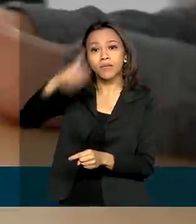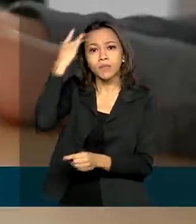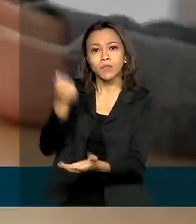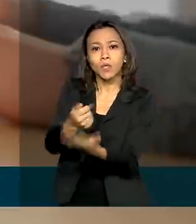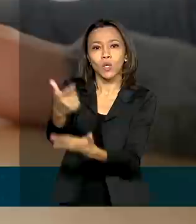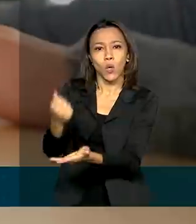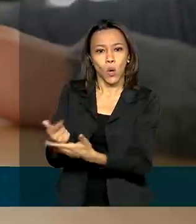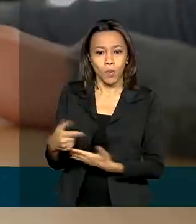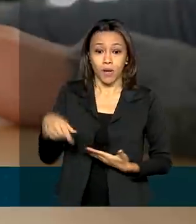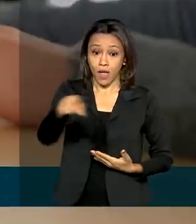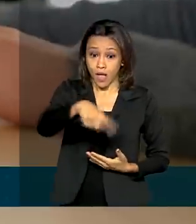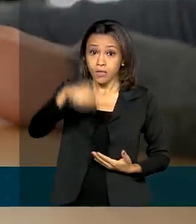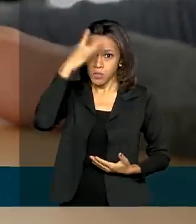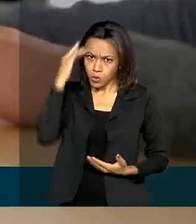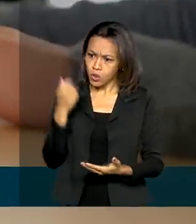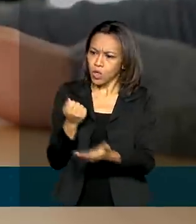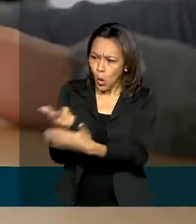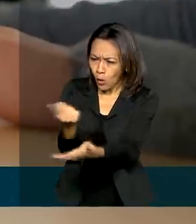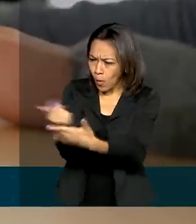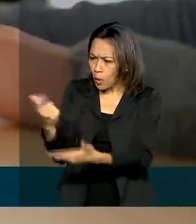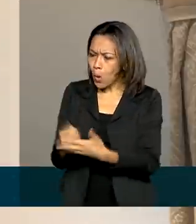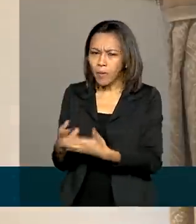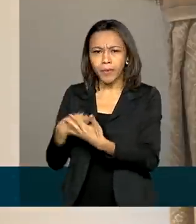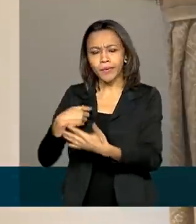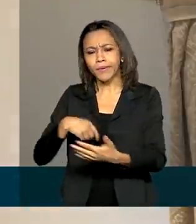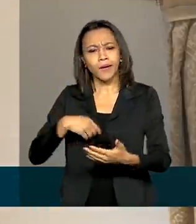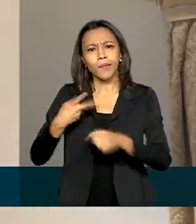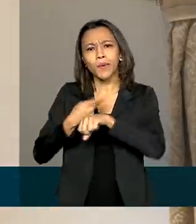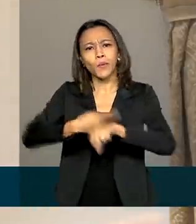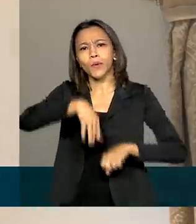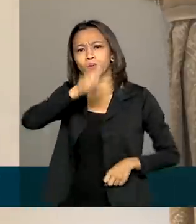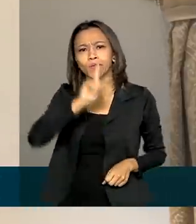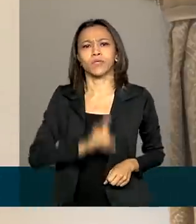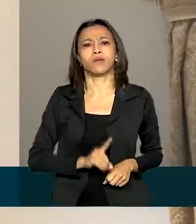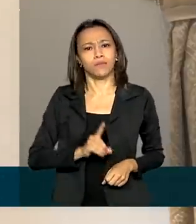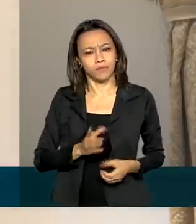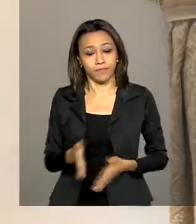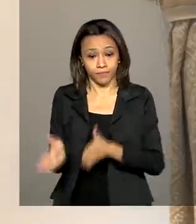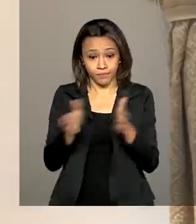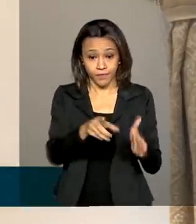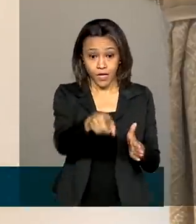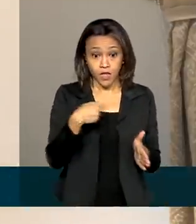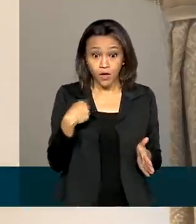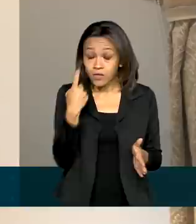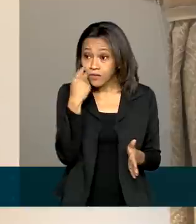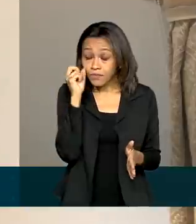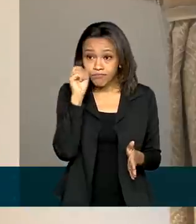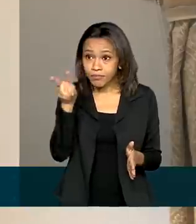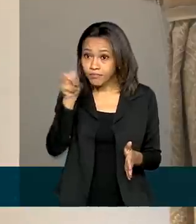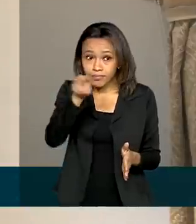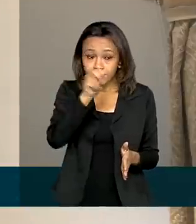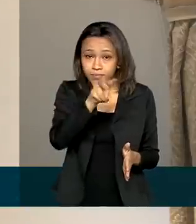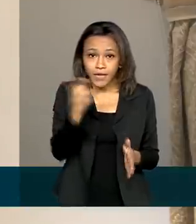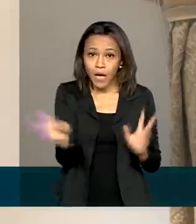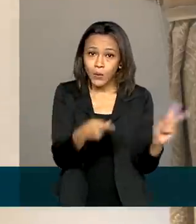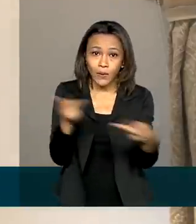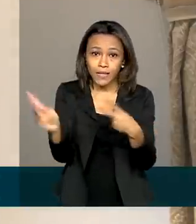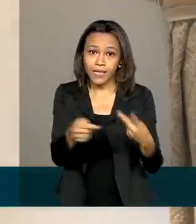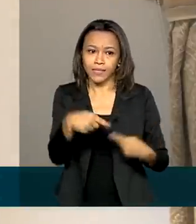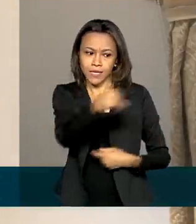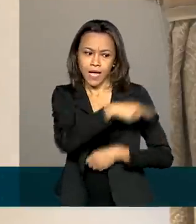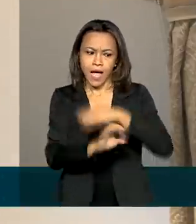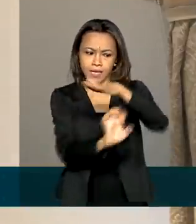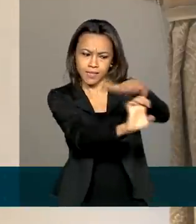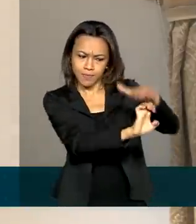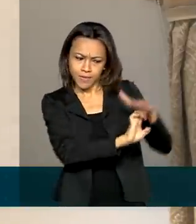vem aprendendo a correr atrás dos seus direitos. Vemos isso na prática do dia a dia, em que os fornecedores